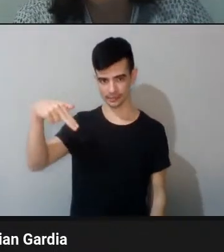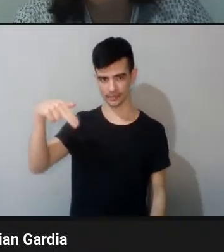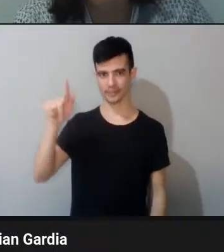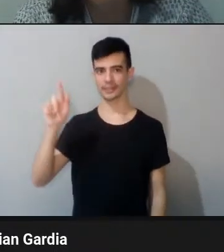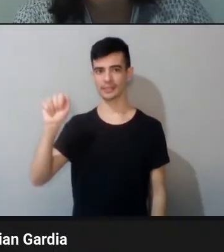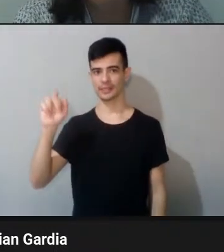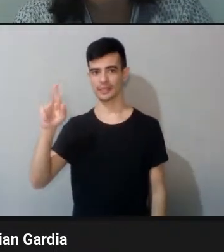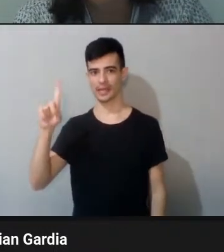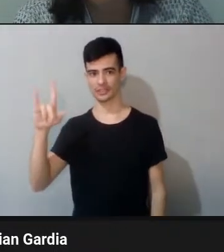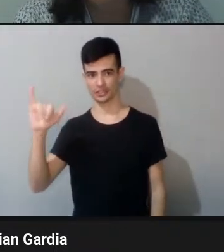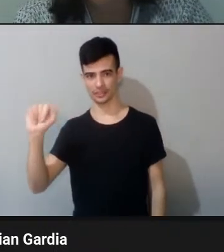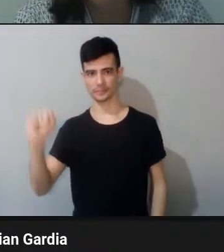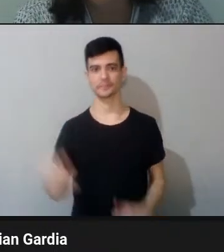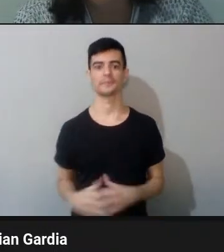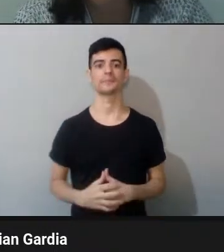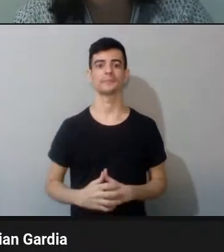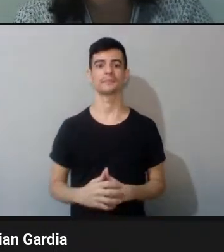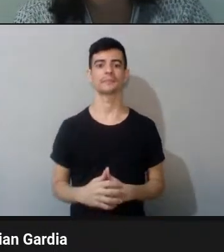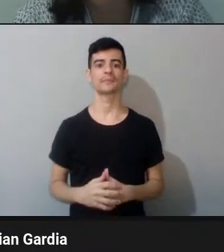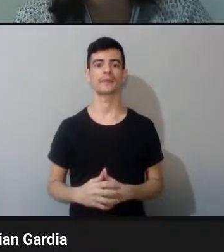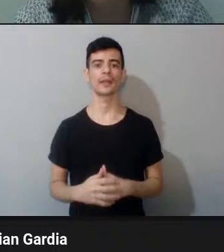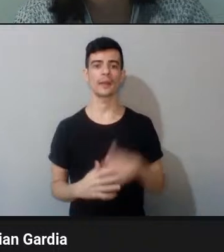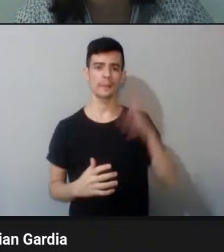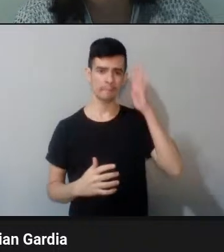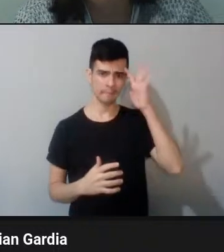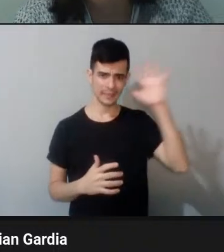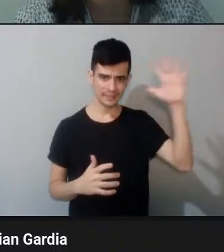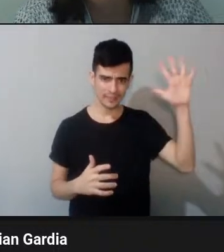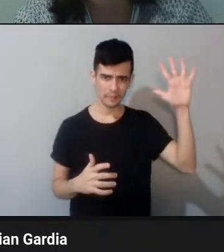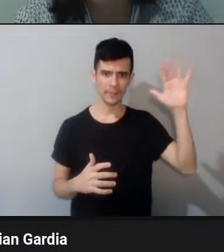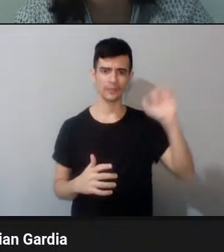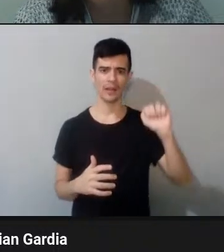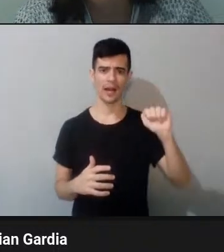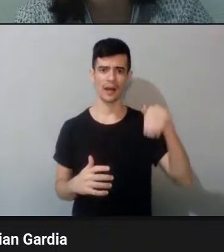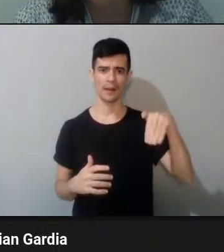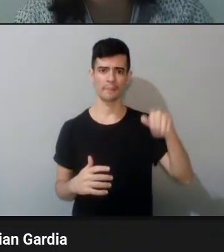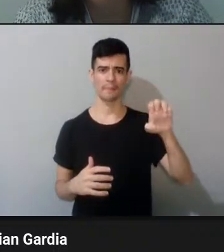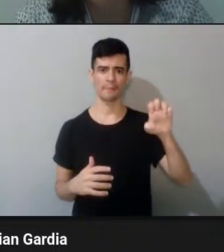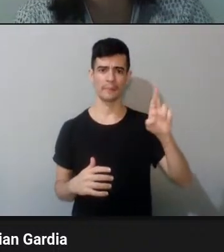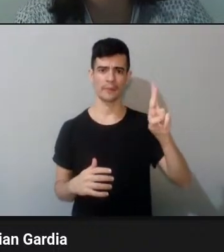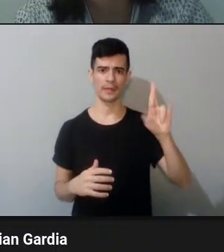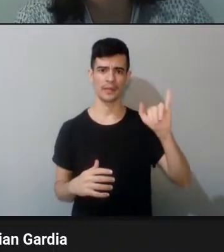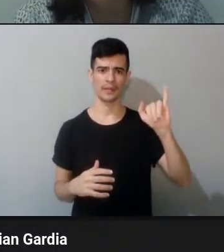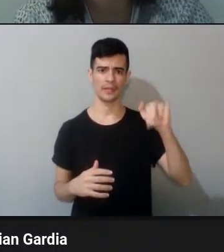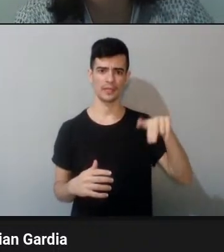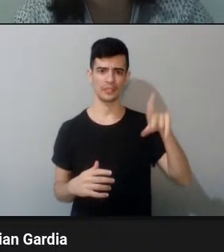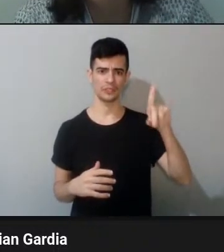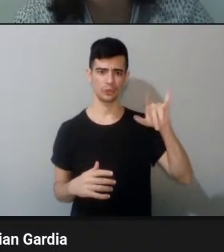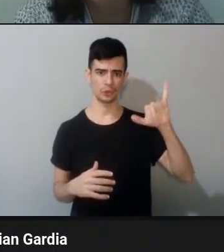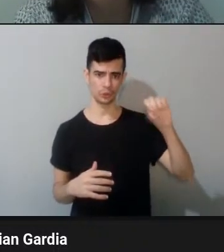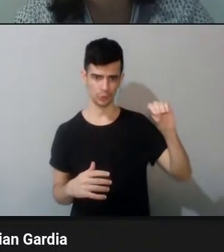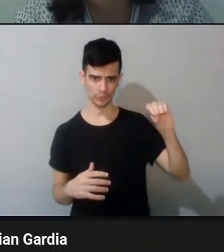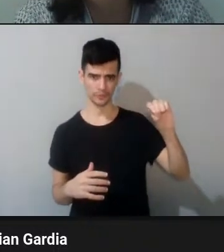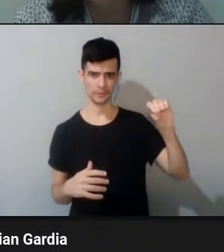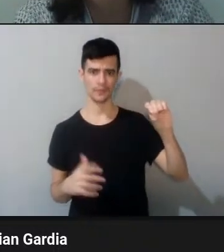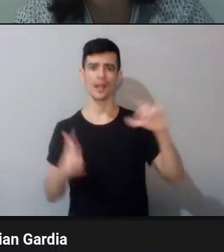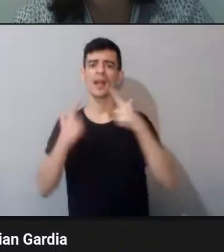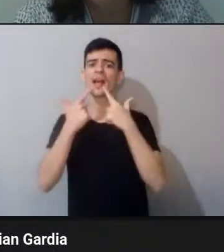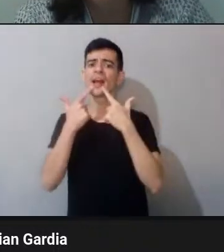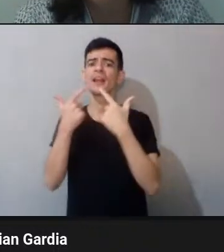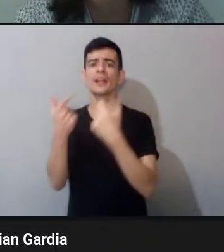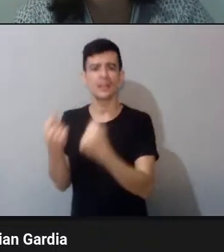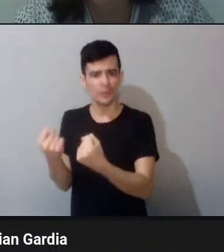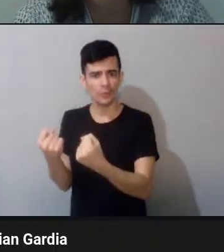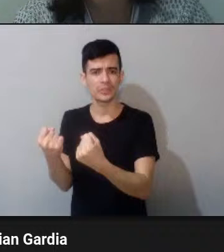pensamento ameríndio e a linguística aplicada interdisciplinária? Não sei se